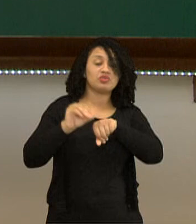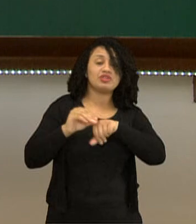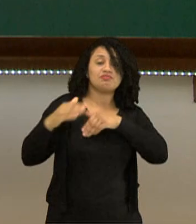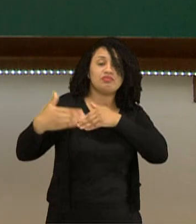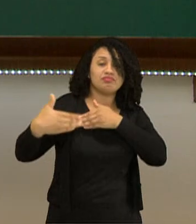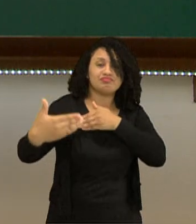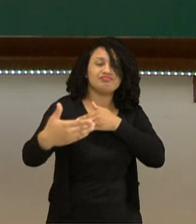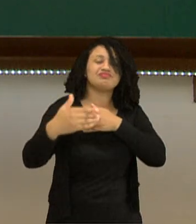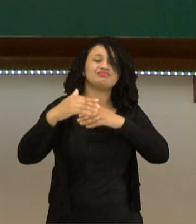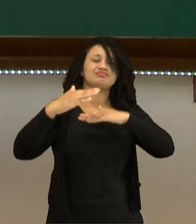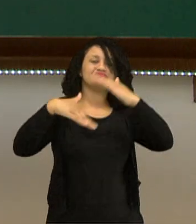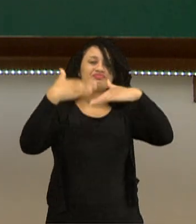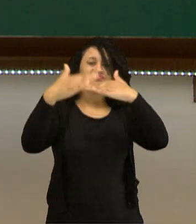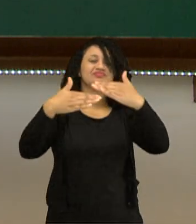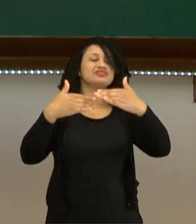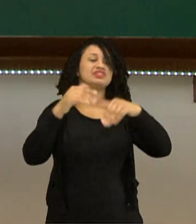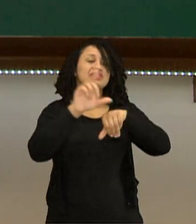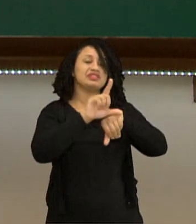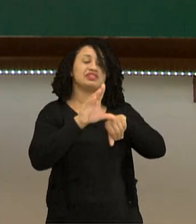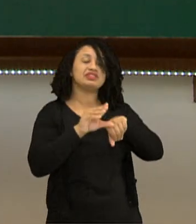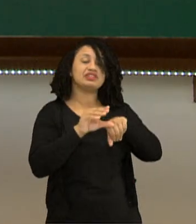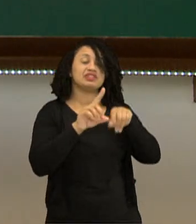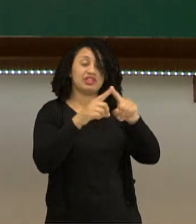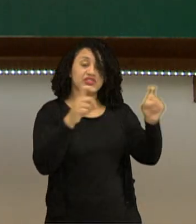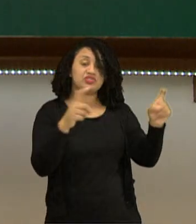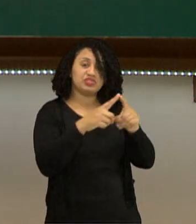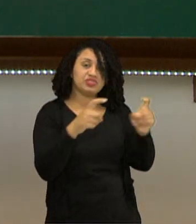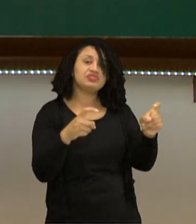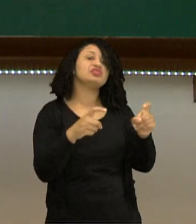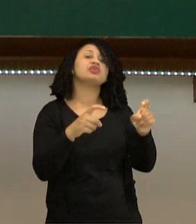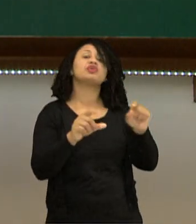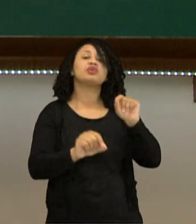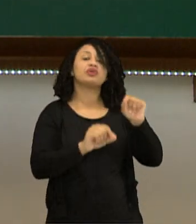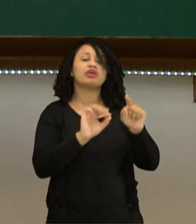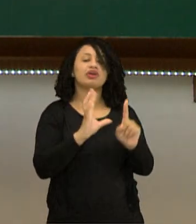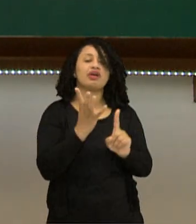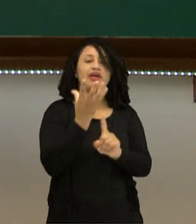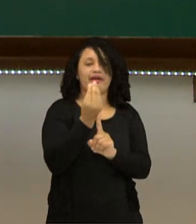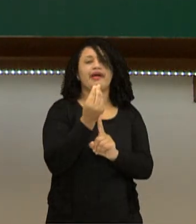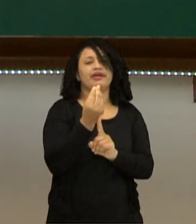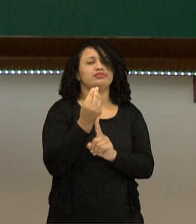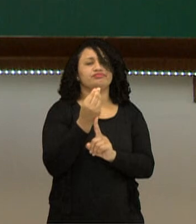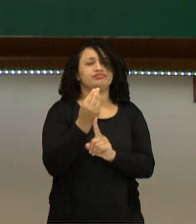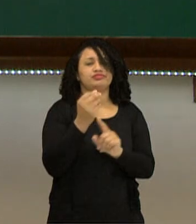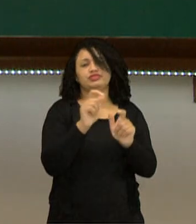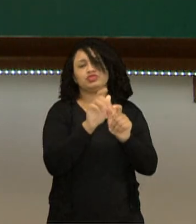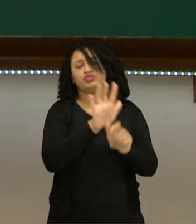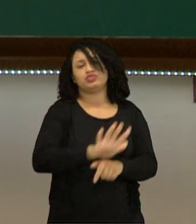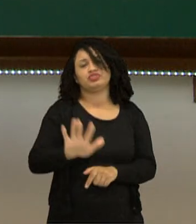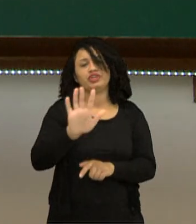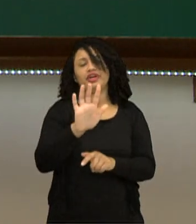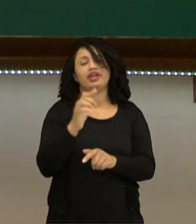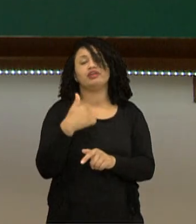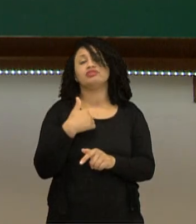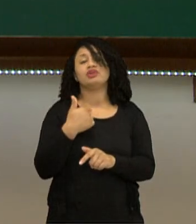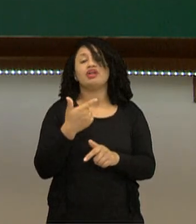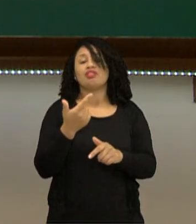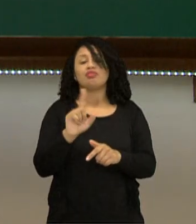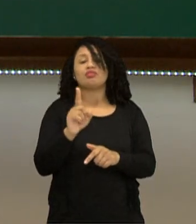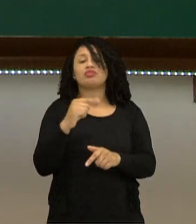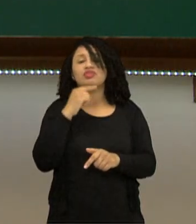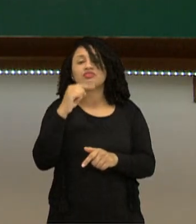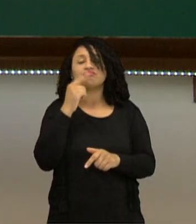científico, as obras, a arte de uma maneira geral, não seria